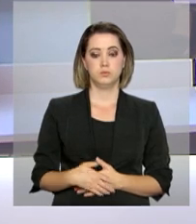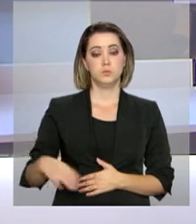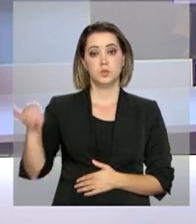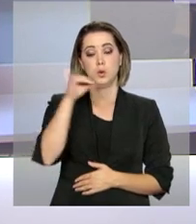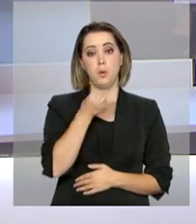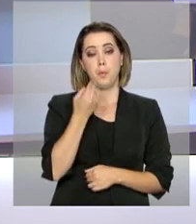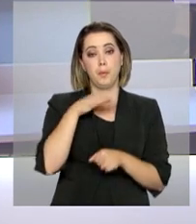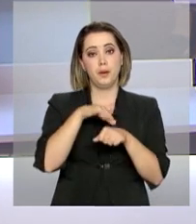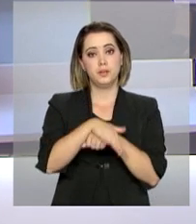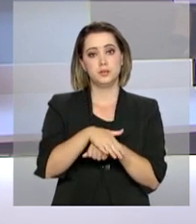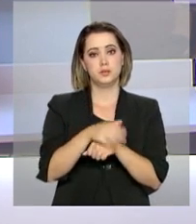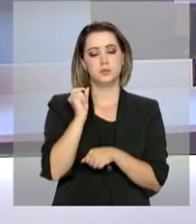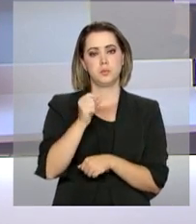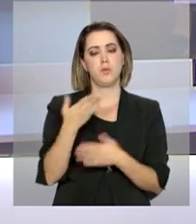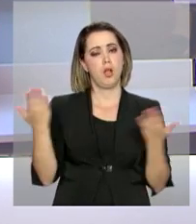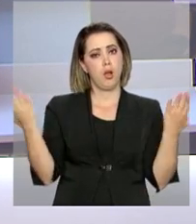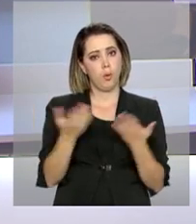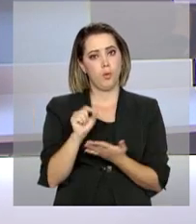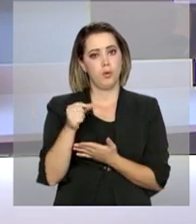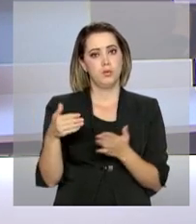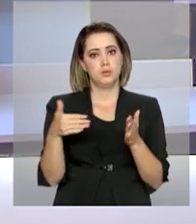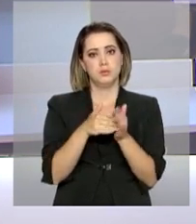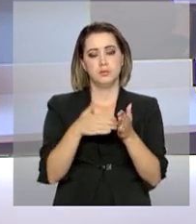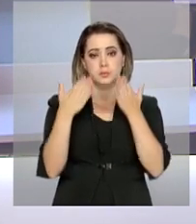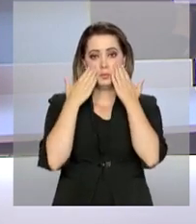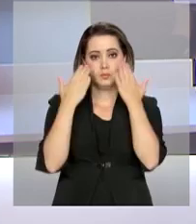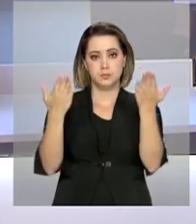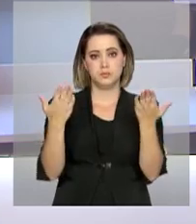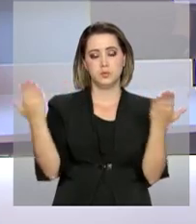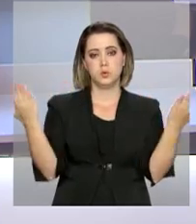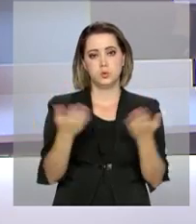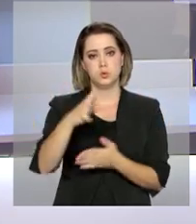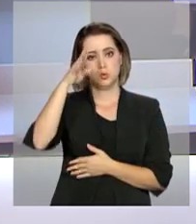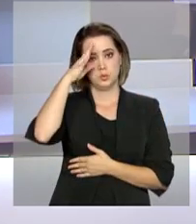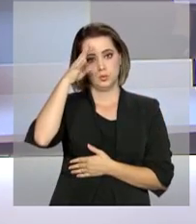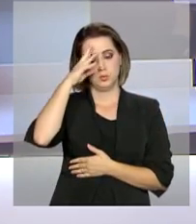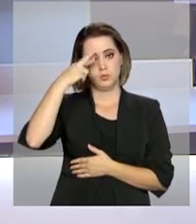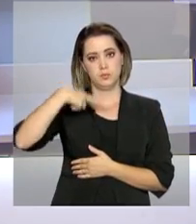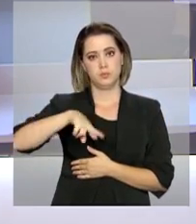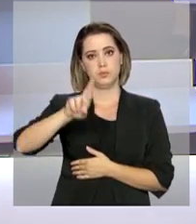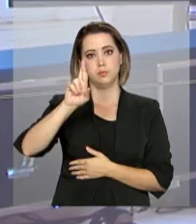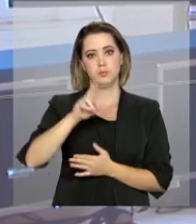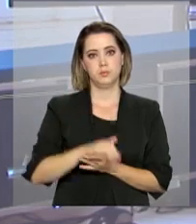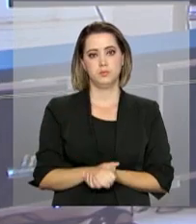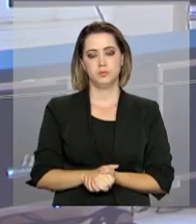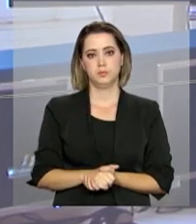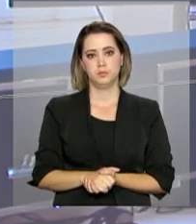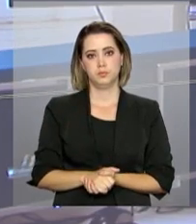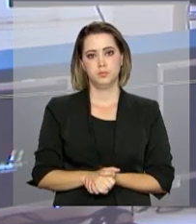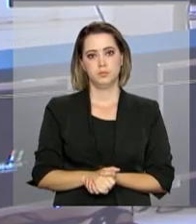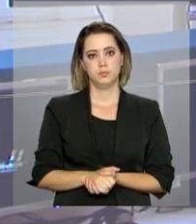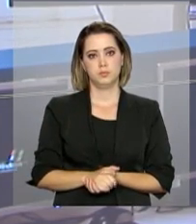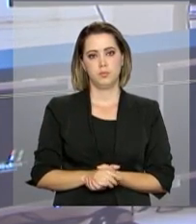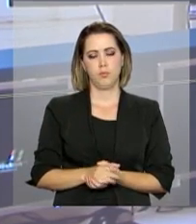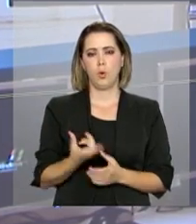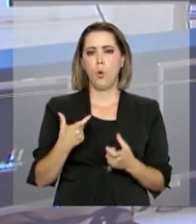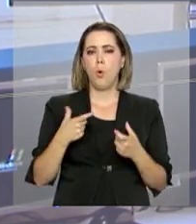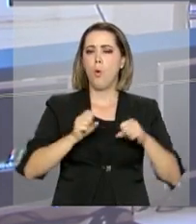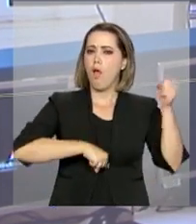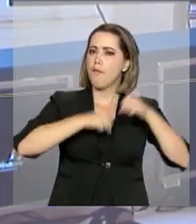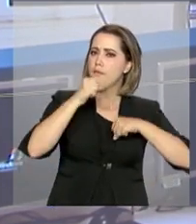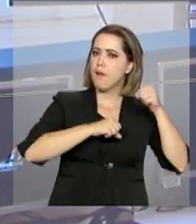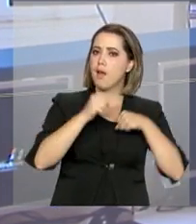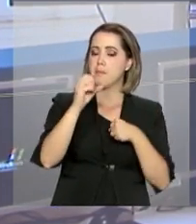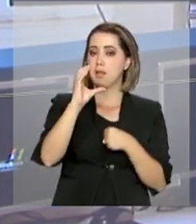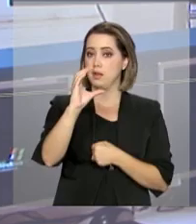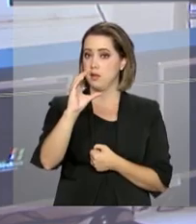Olá, boa noite. No ar, última edição desta quarta-feira do Repórter NBR. Uma fábrica de chips